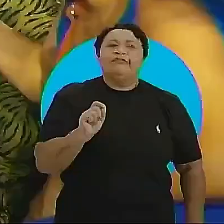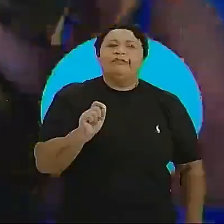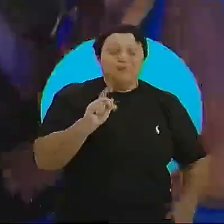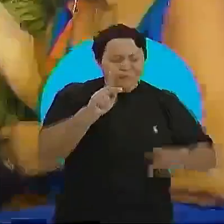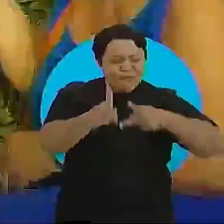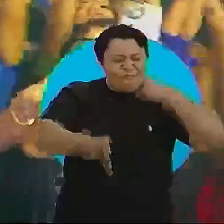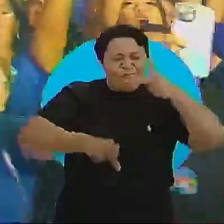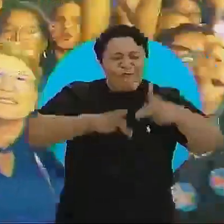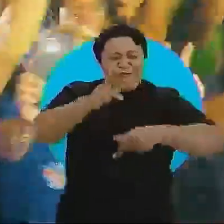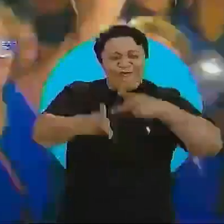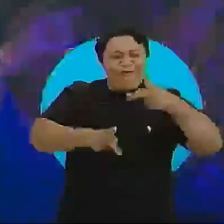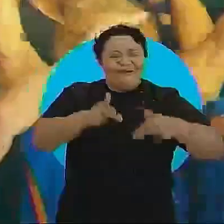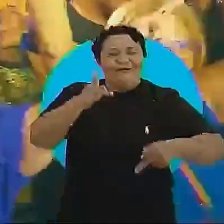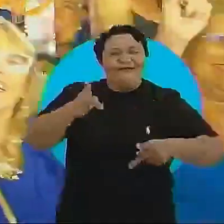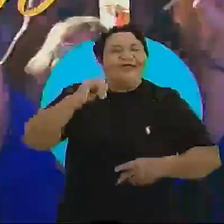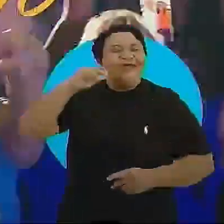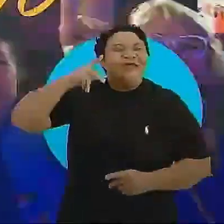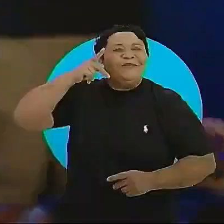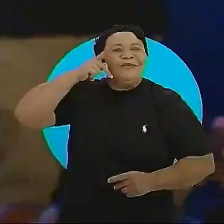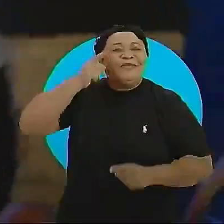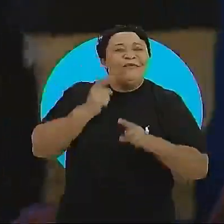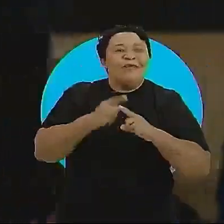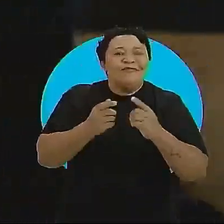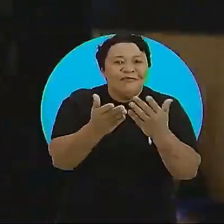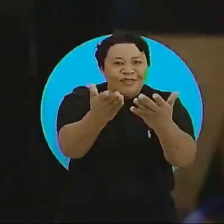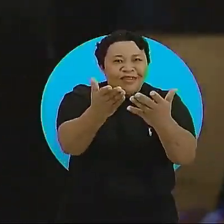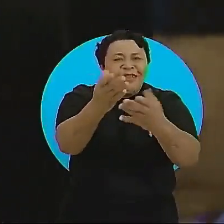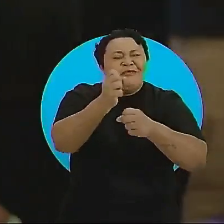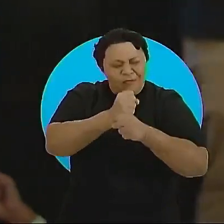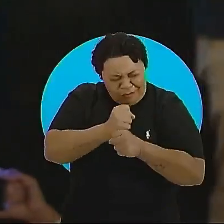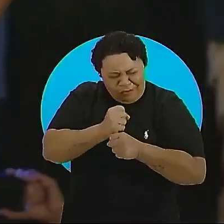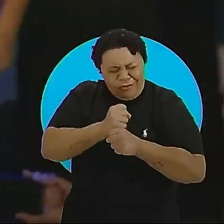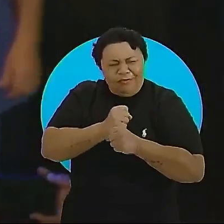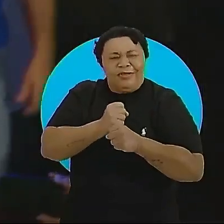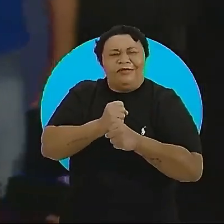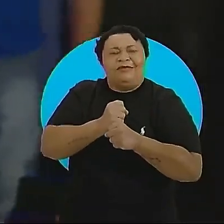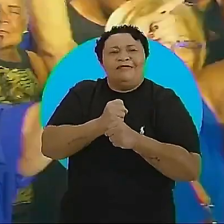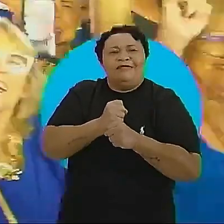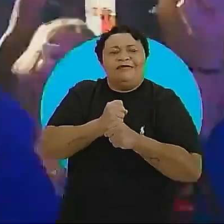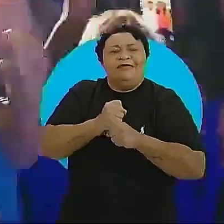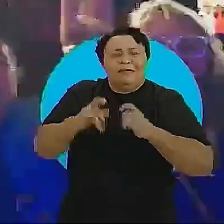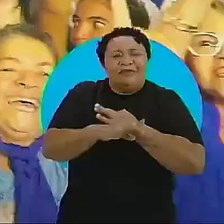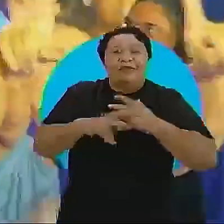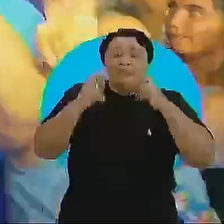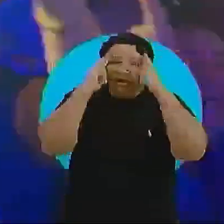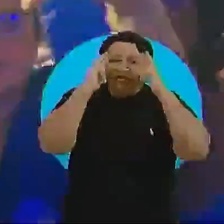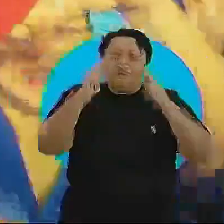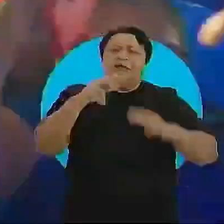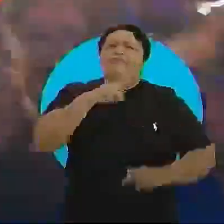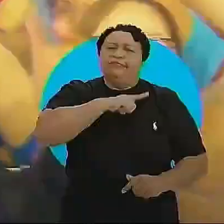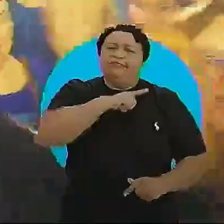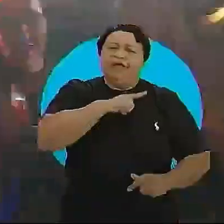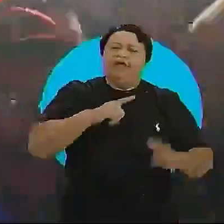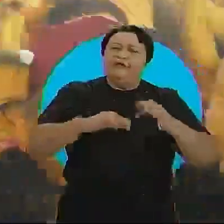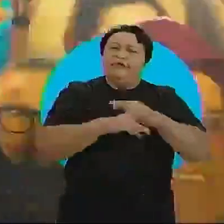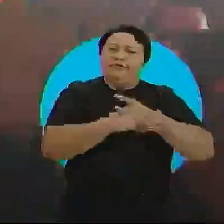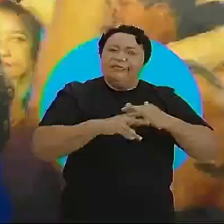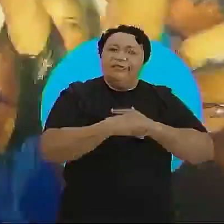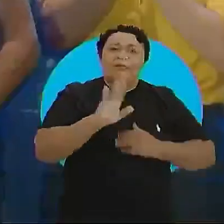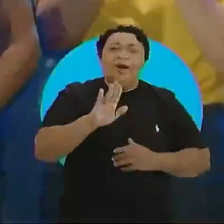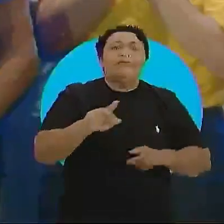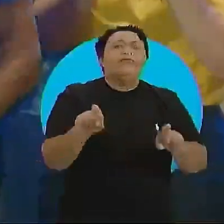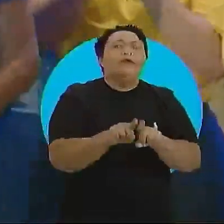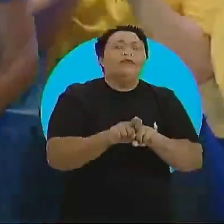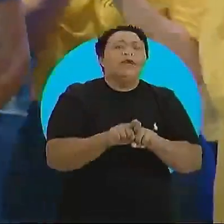com o povo de João Pessoa. Porque você tem compromisso com essa cidade. Você tem respeito por essa cidade.